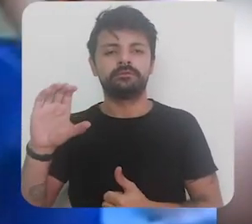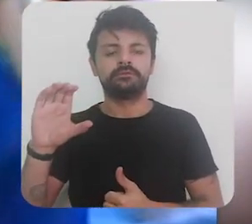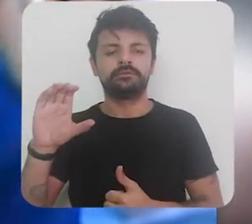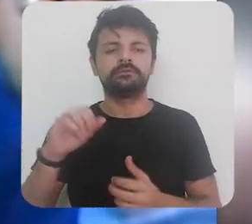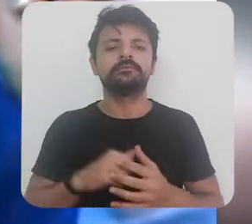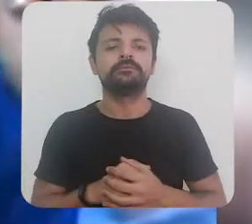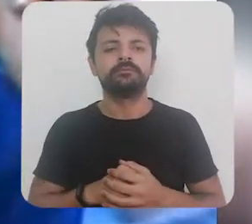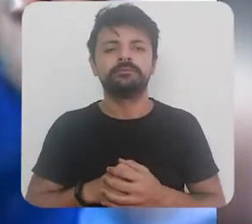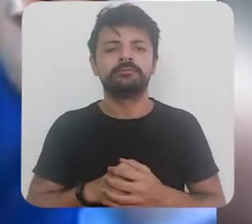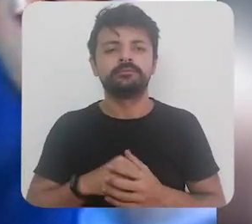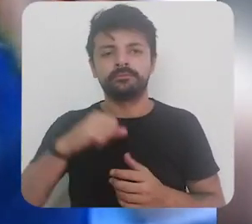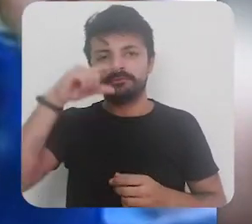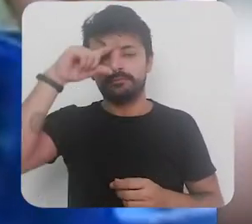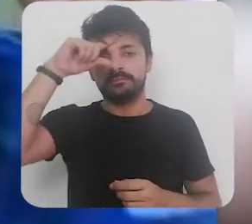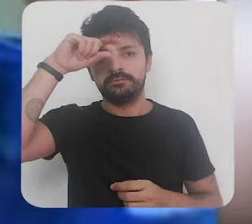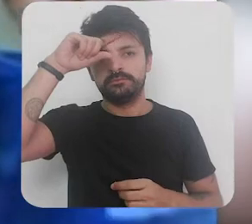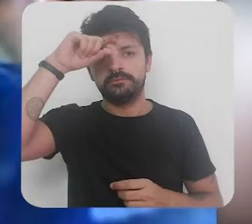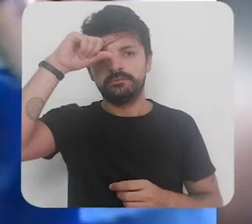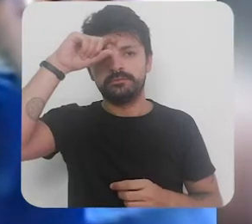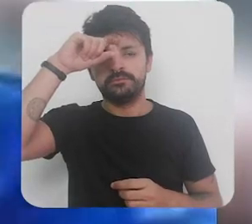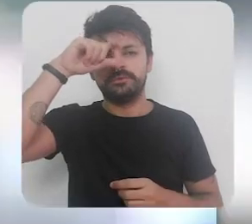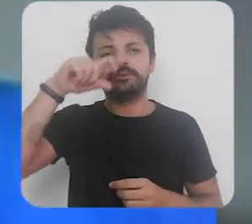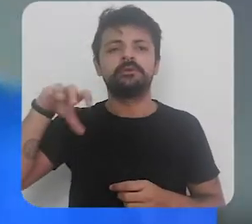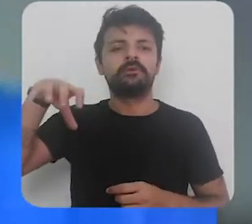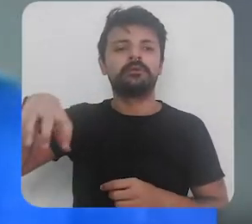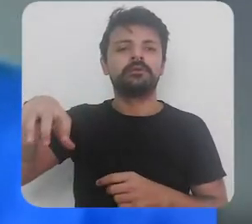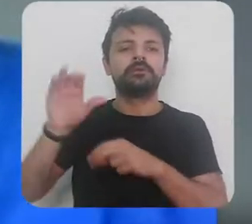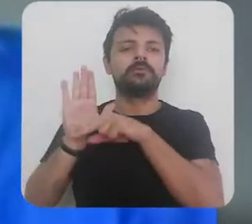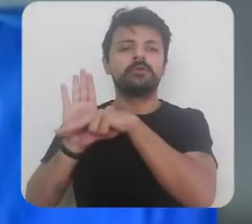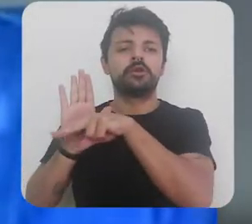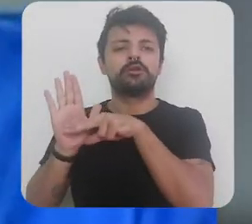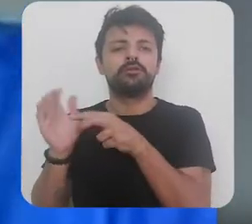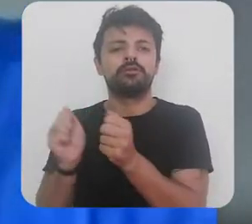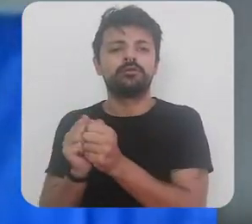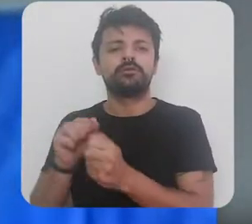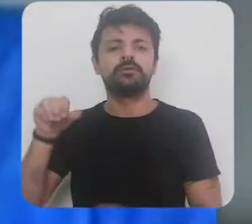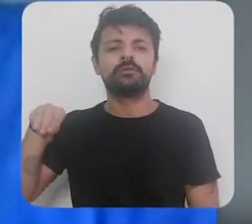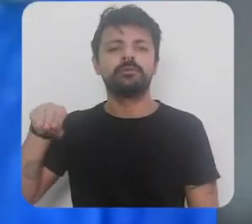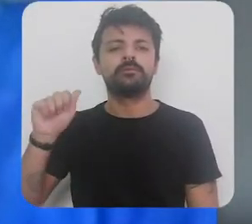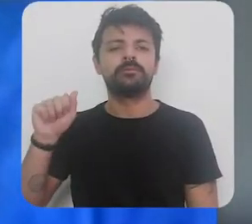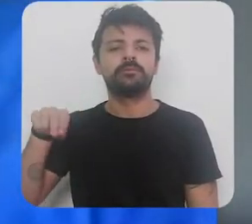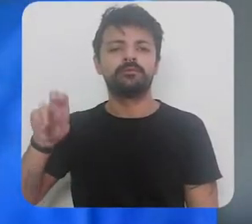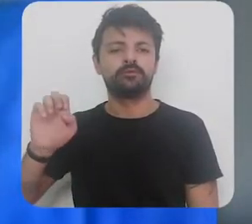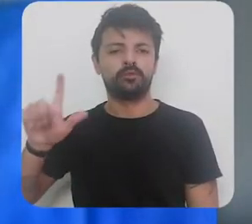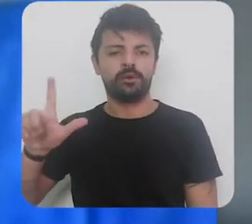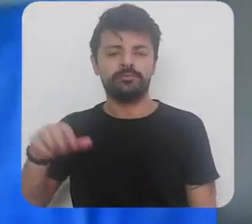do HC e do hospital do Toledo de nós e o Manuel da Biologia